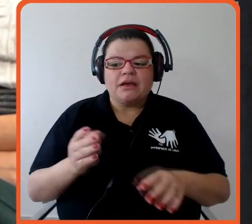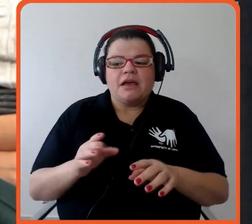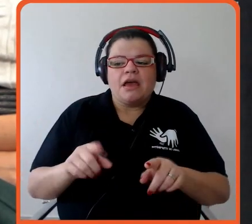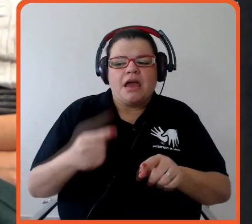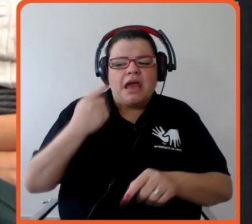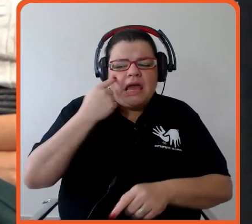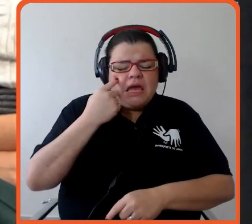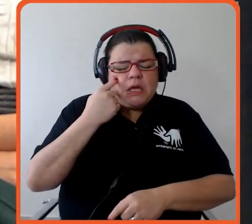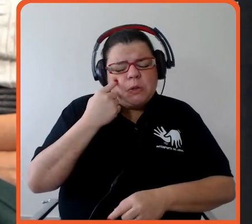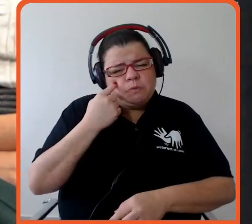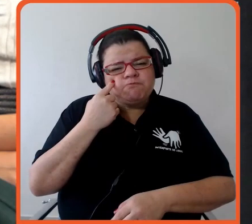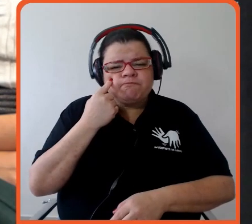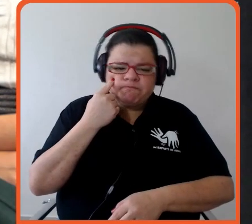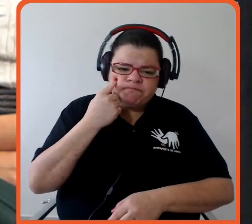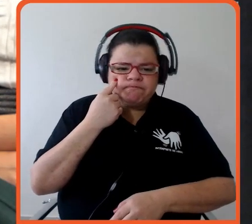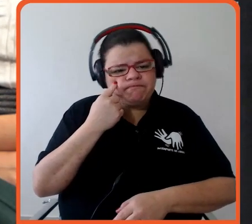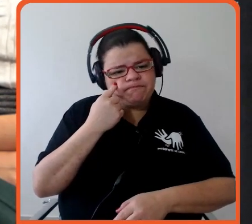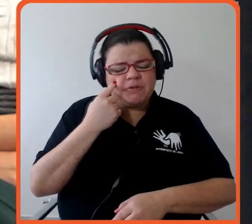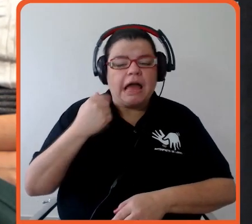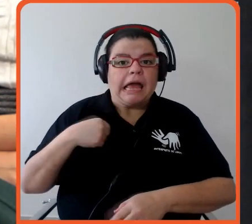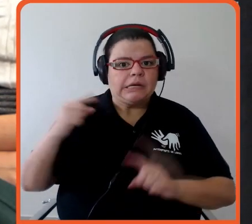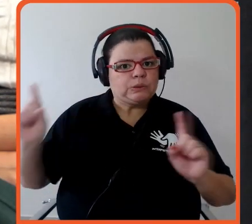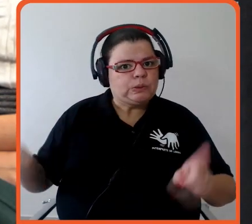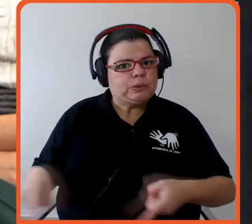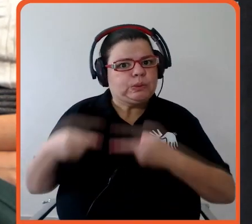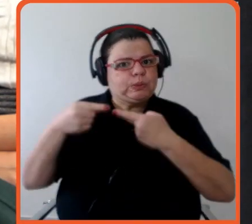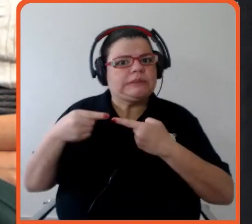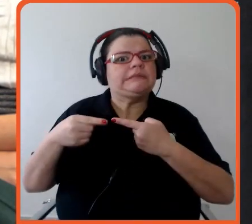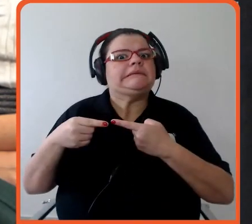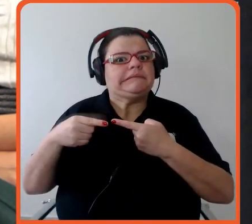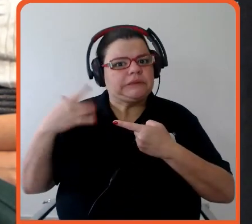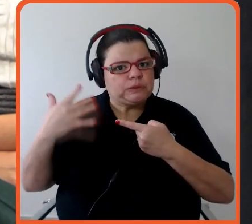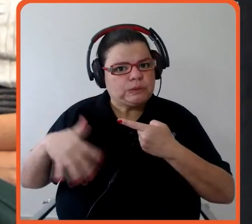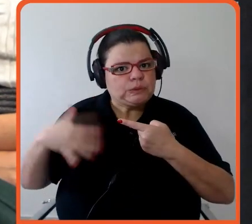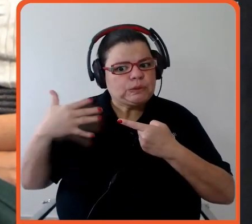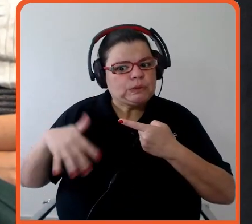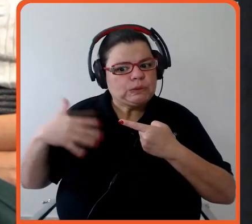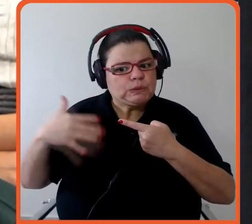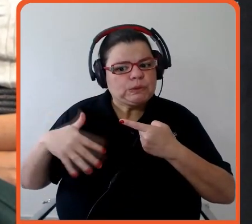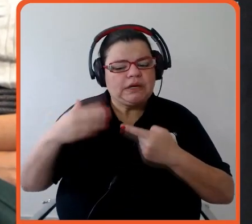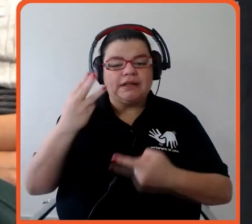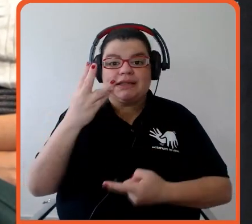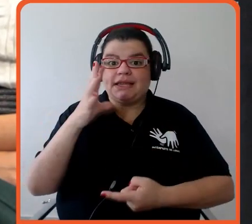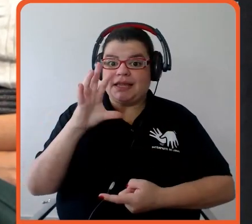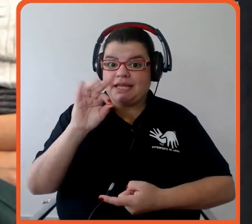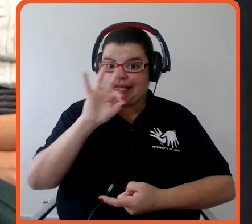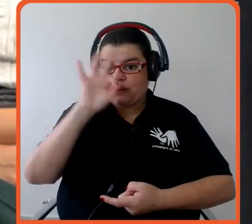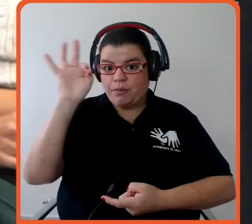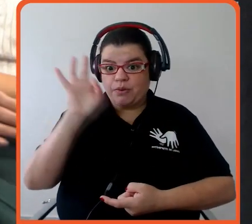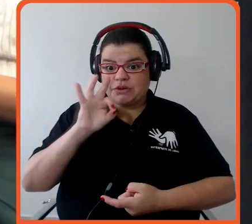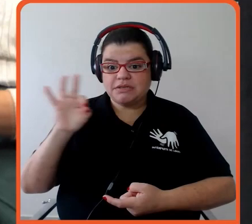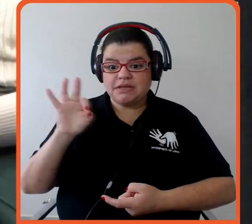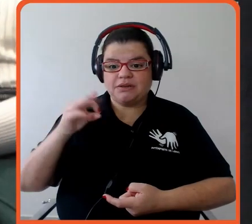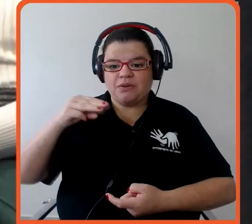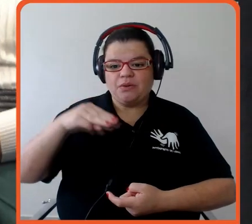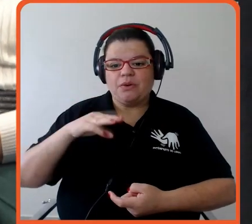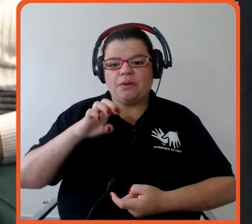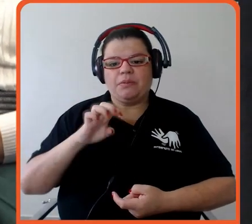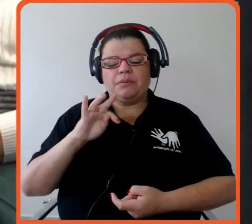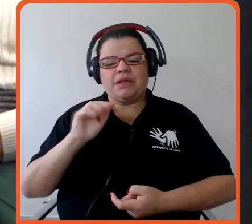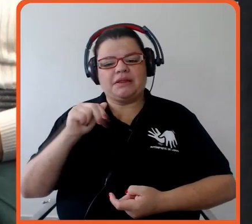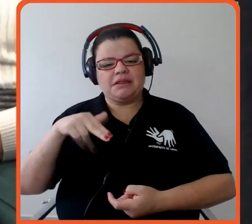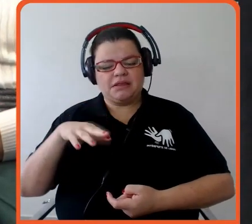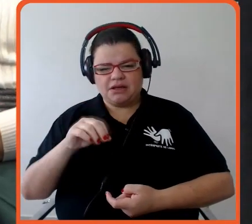penso que é um desafio enorme, né, esses 30% do metano, mas eu sei que vocês já têm aí um plano